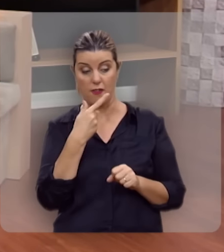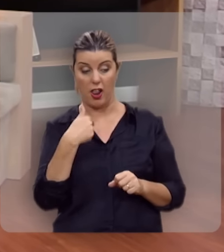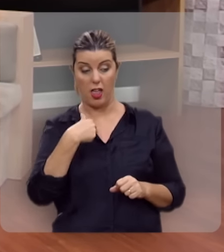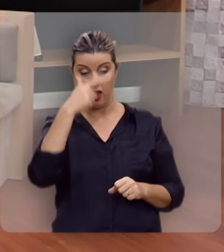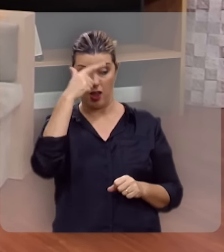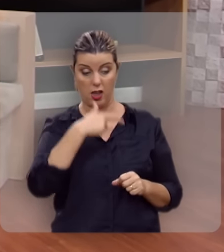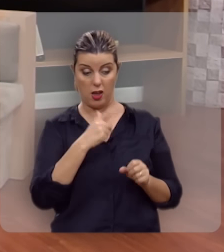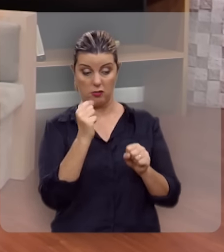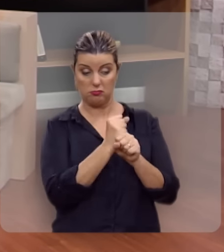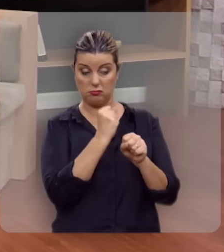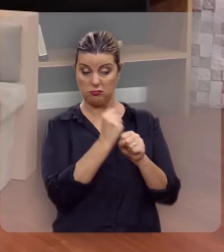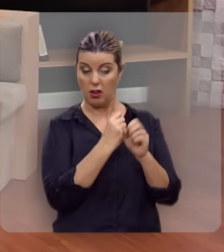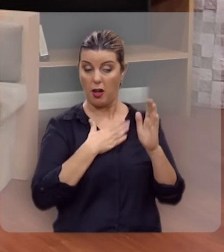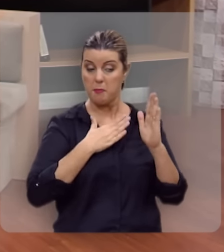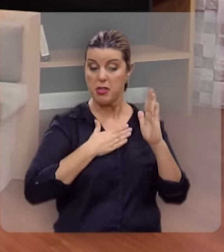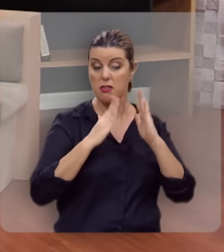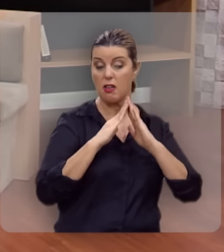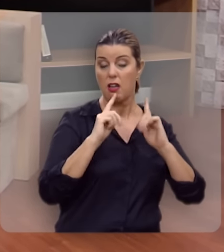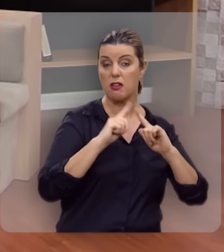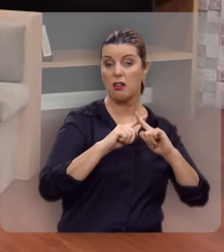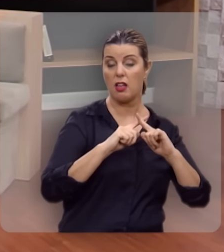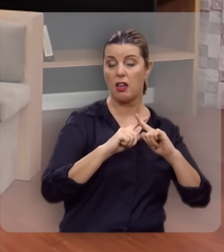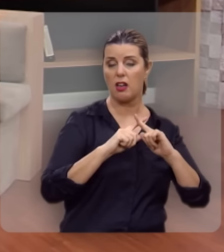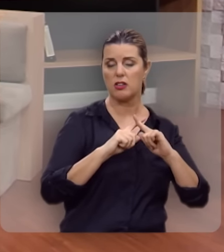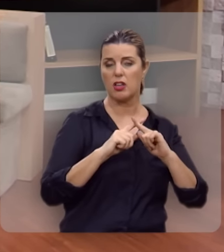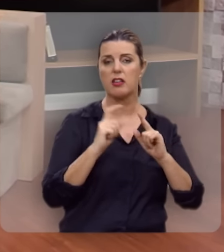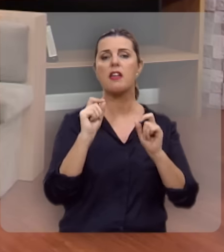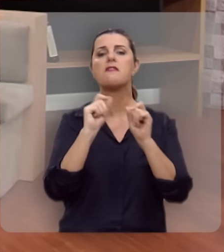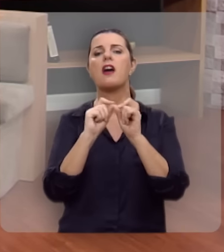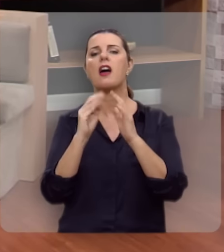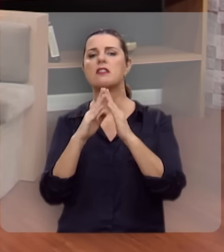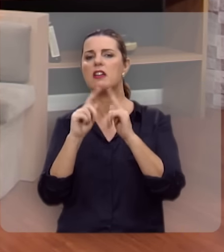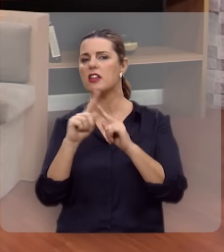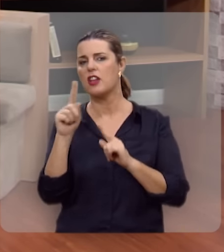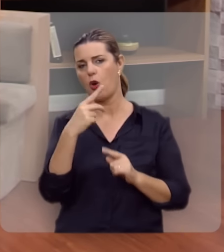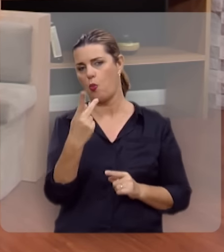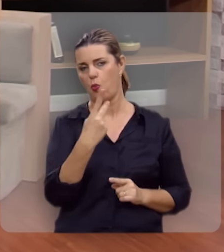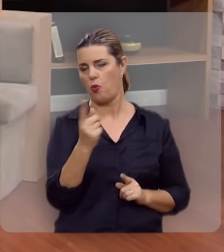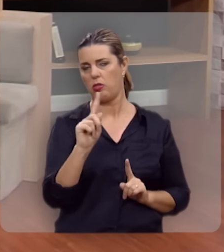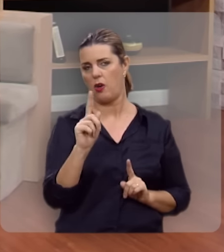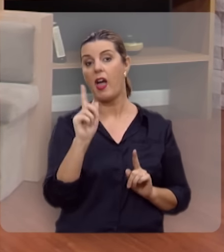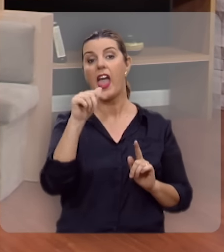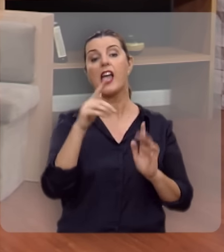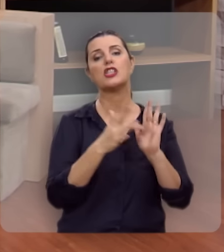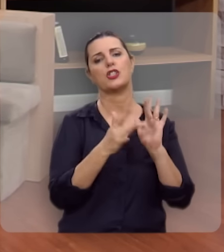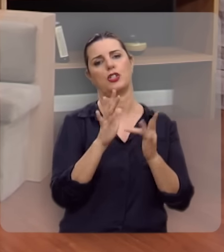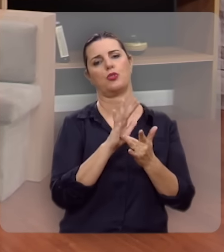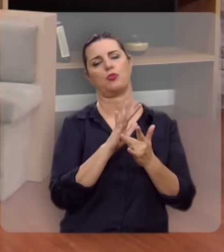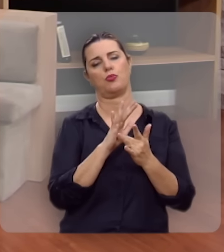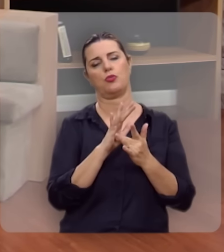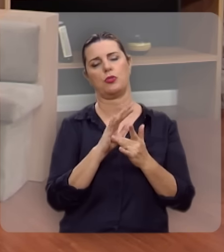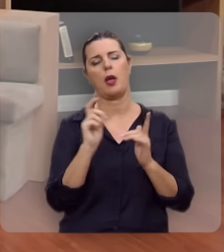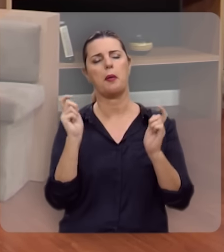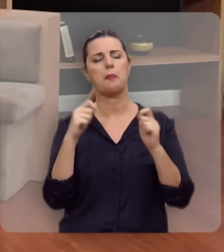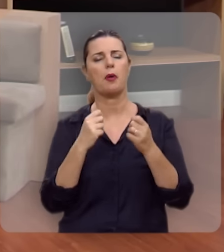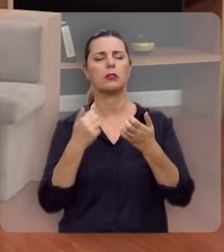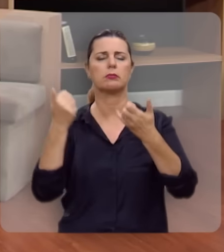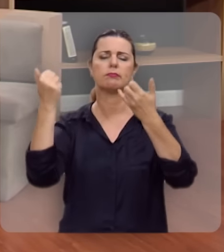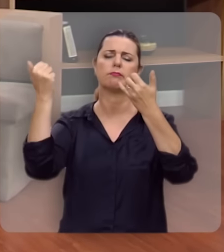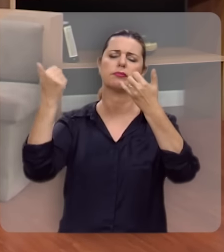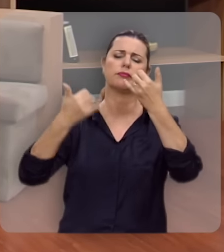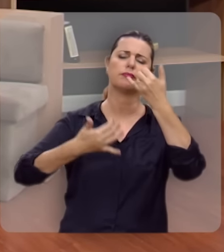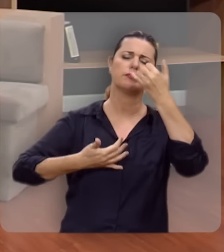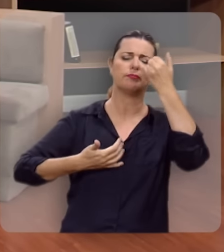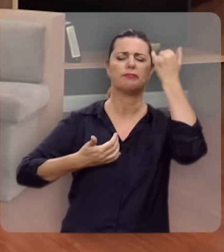diz, eu edificarei a minha igreja. Quem edifica a igreja não é você nem eu, é Jesus. Eu poderia